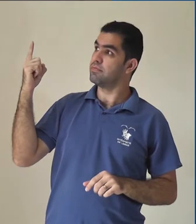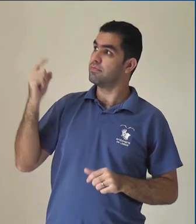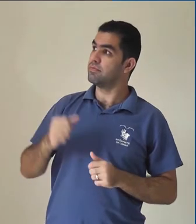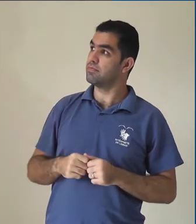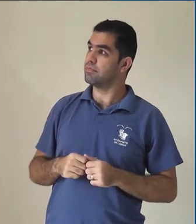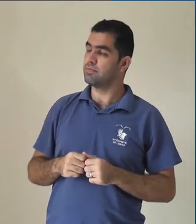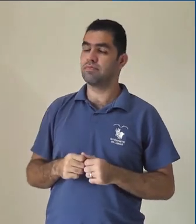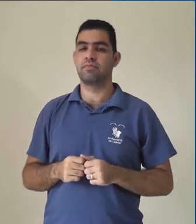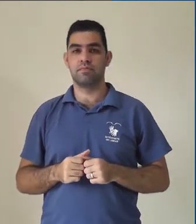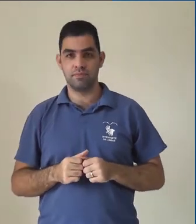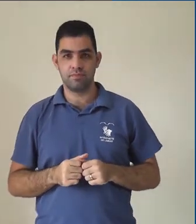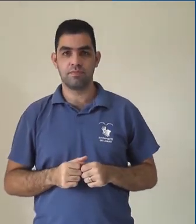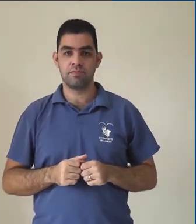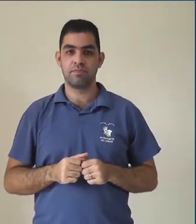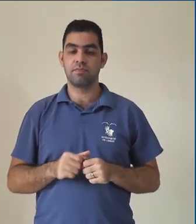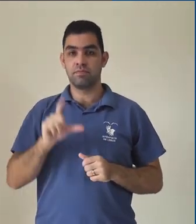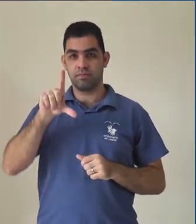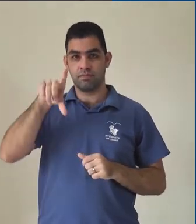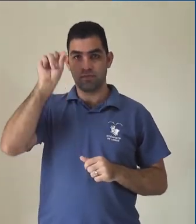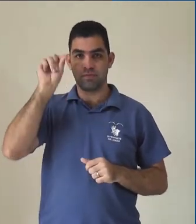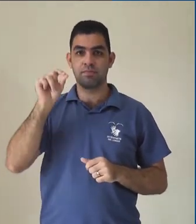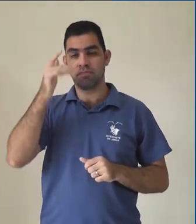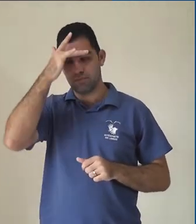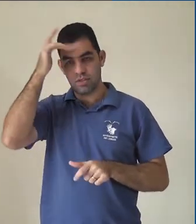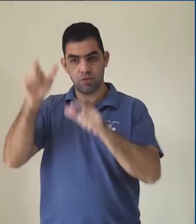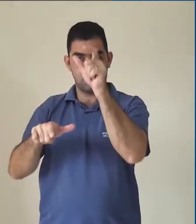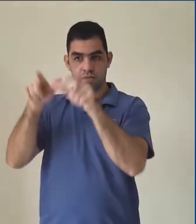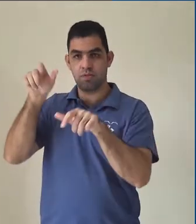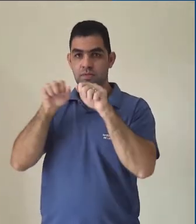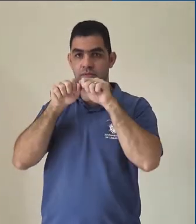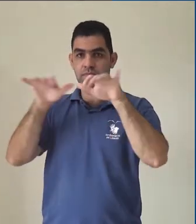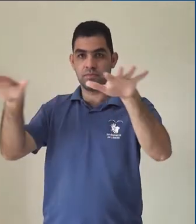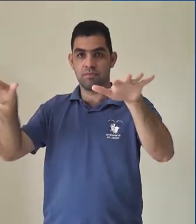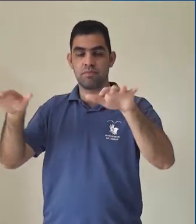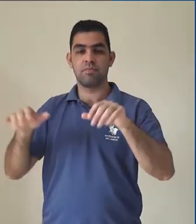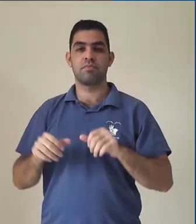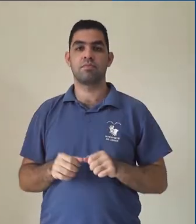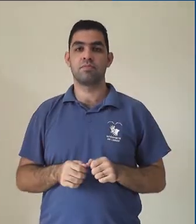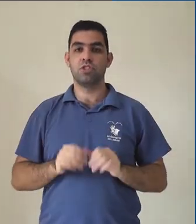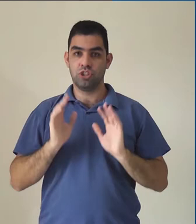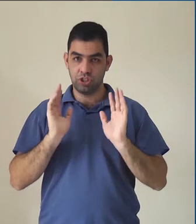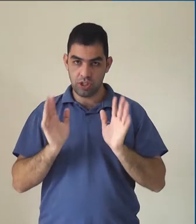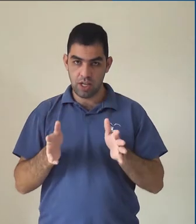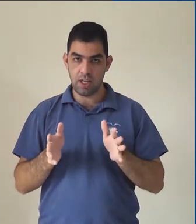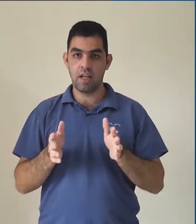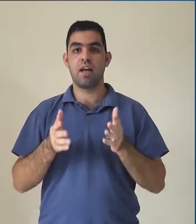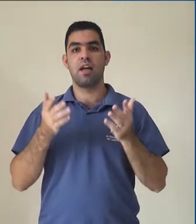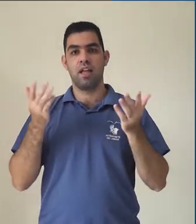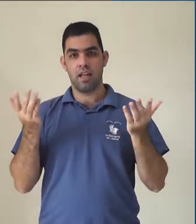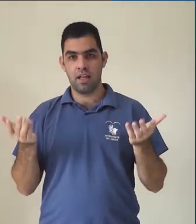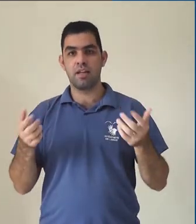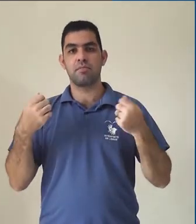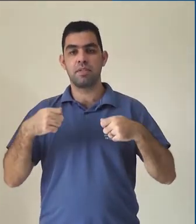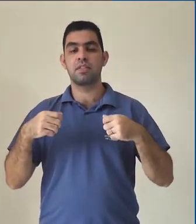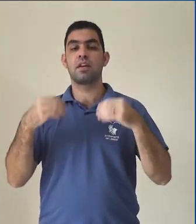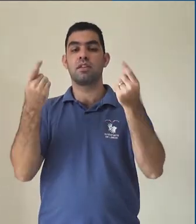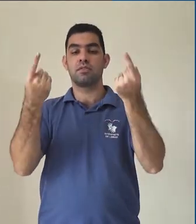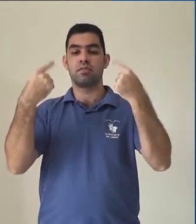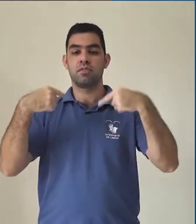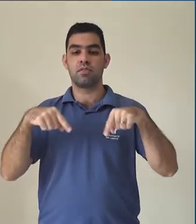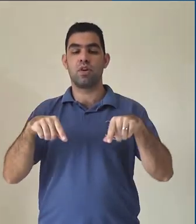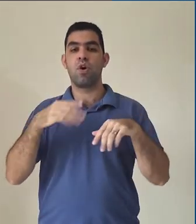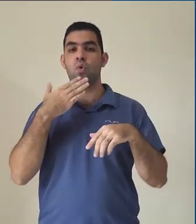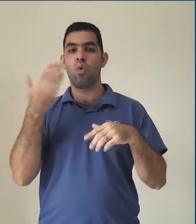e irá selecionar o contato. Após definir as pessoas com quem você irá compartilhar o arquivo ou a pasta, você deve definir também